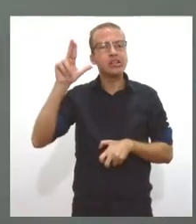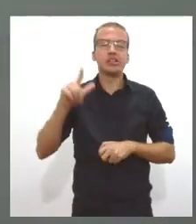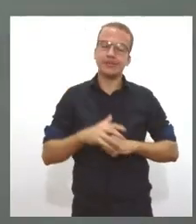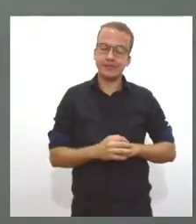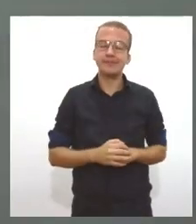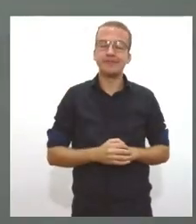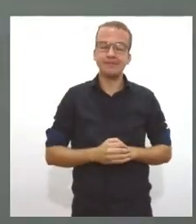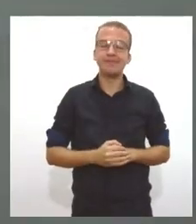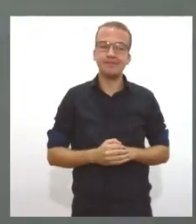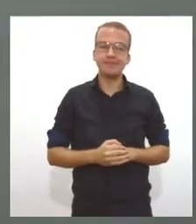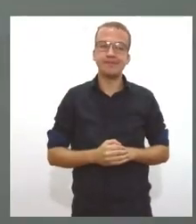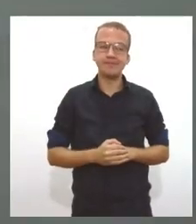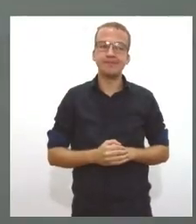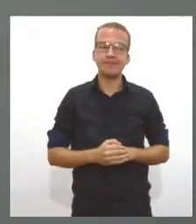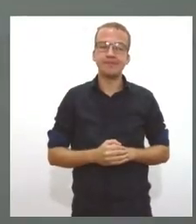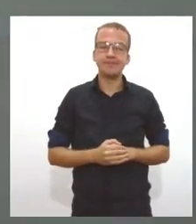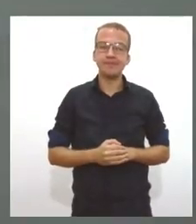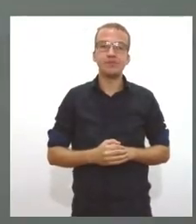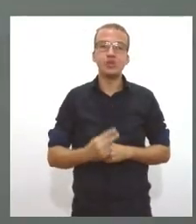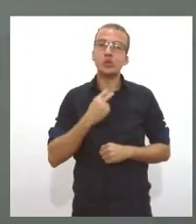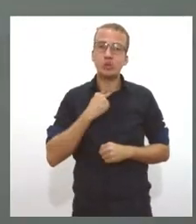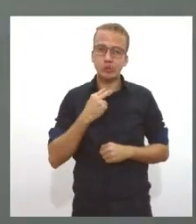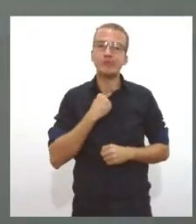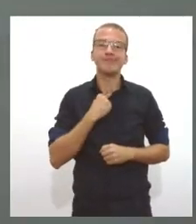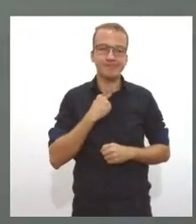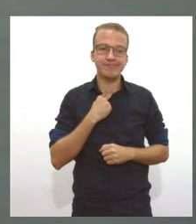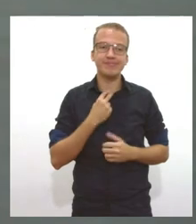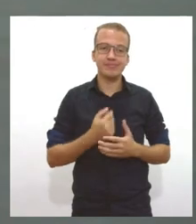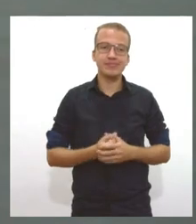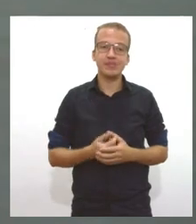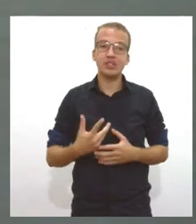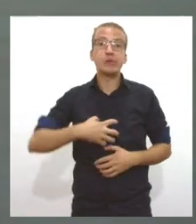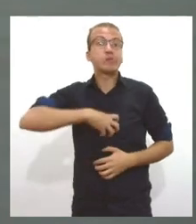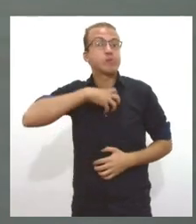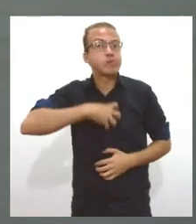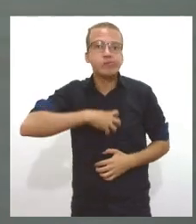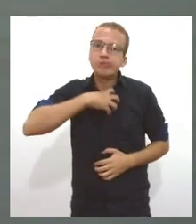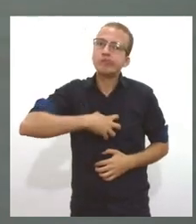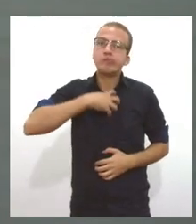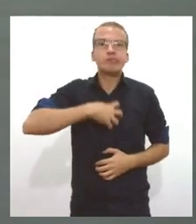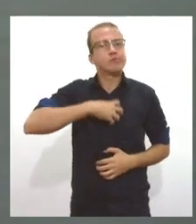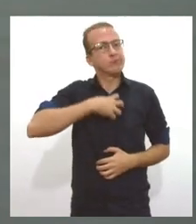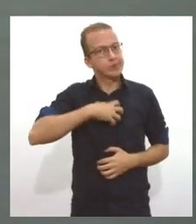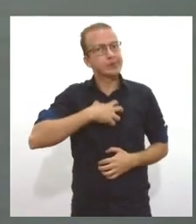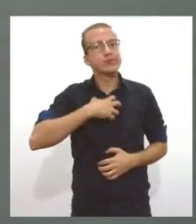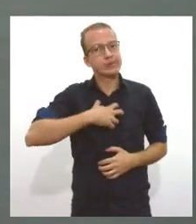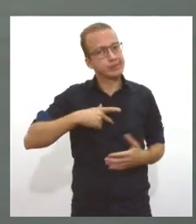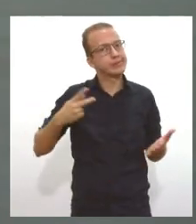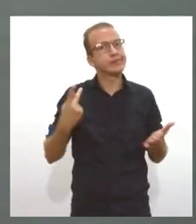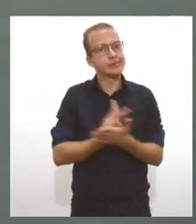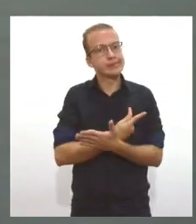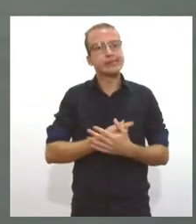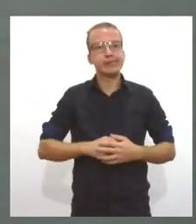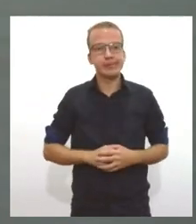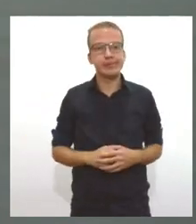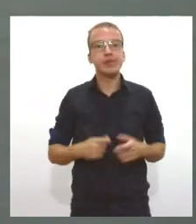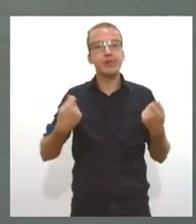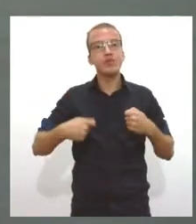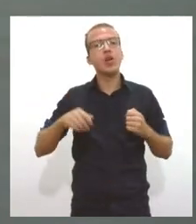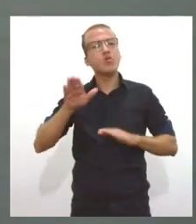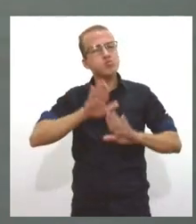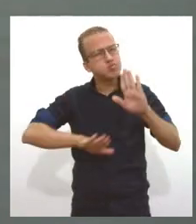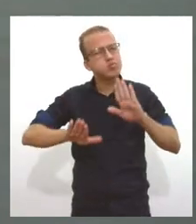de Deus como é que pode uma coisa dessa eu fico irritada com esse tipo de situação né então gente vamos cuidar dos animais